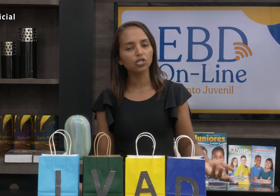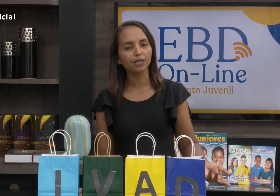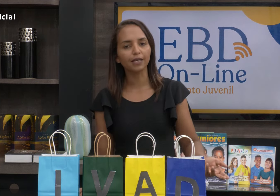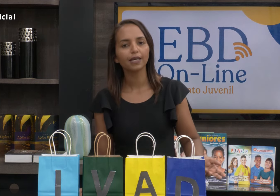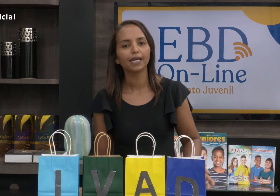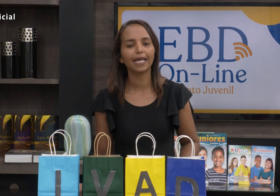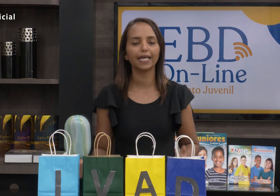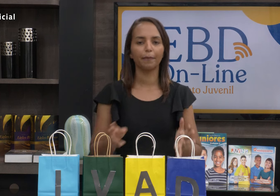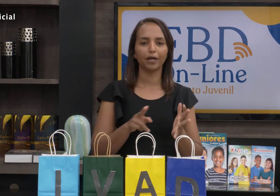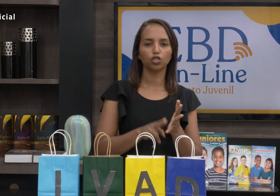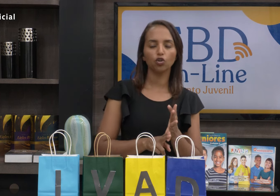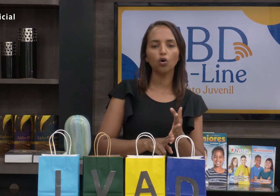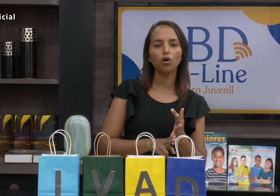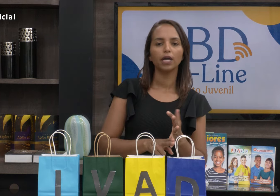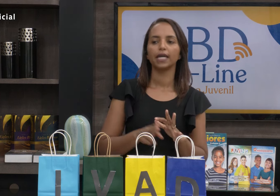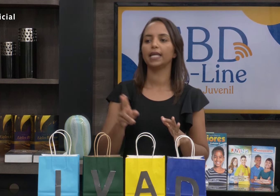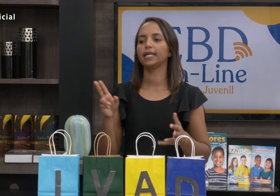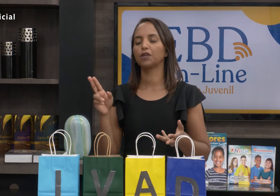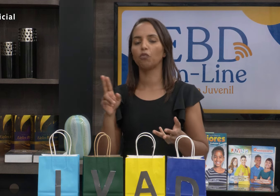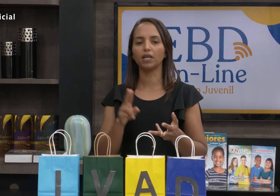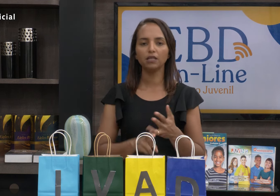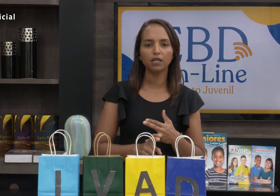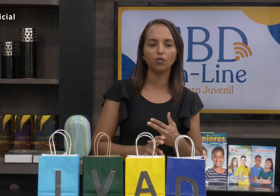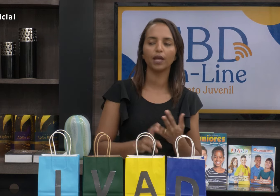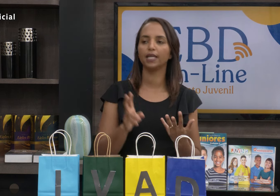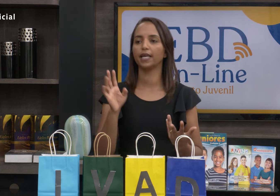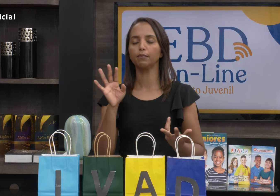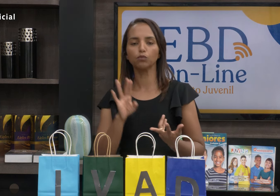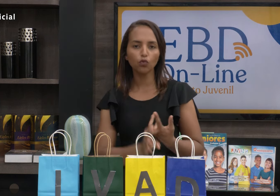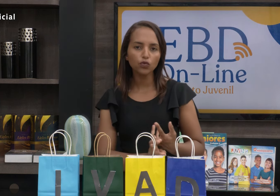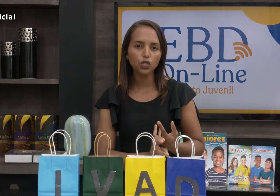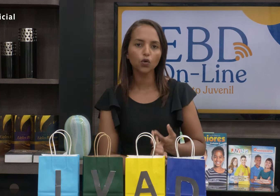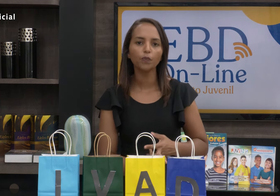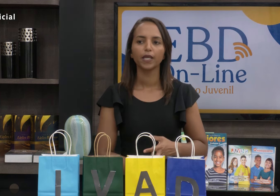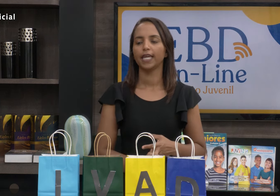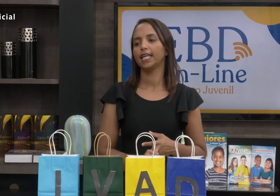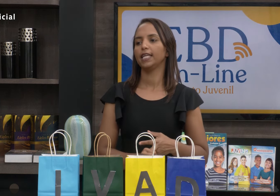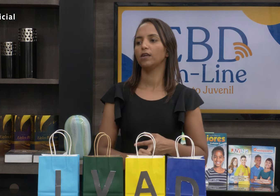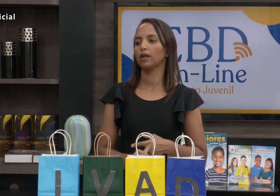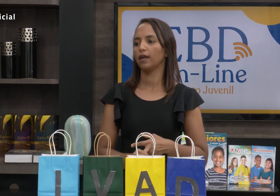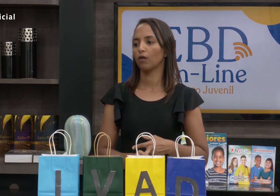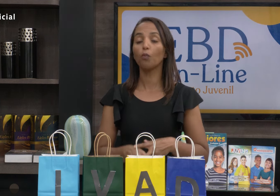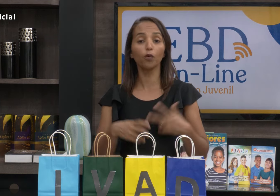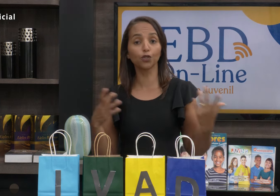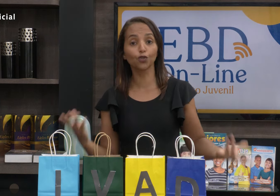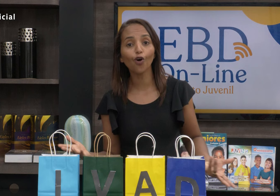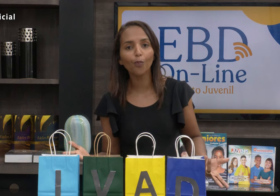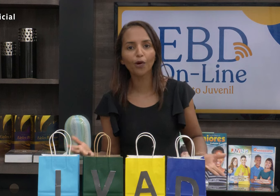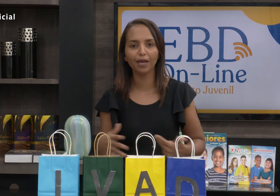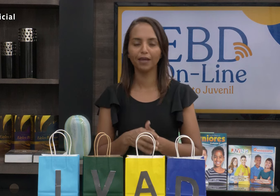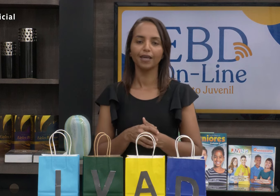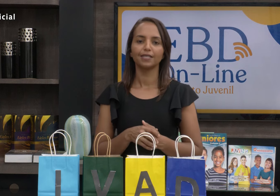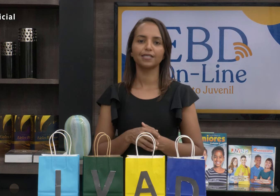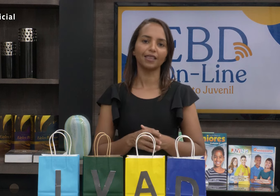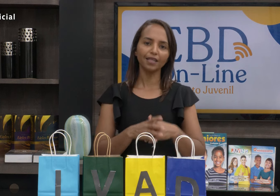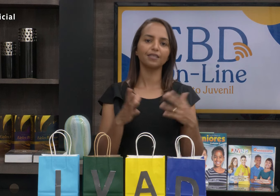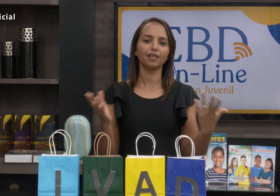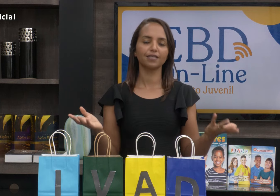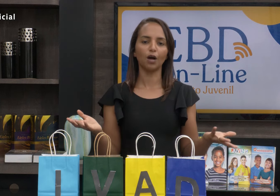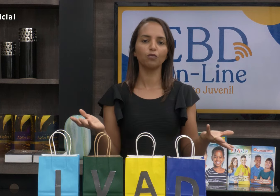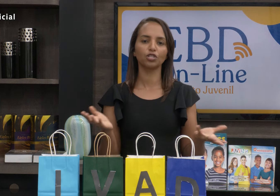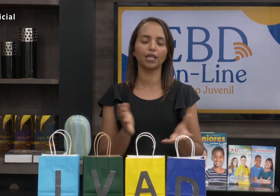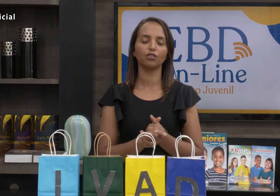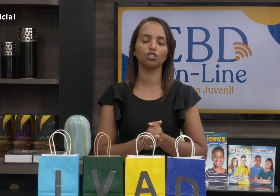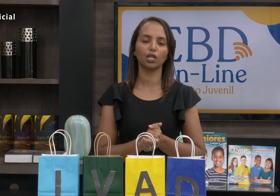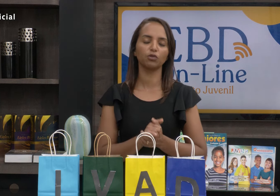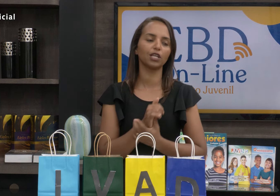musicista, né? Ele era pastor, ele era homem íntegro, ele era músico, ele era compositor, porque 73